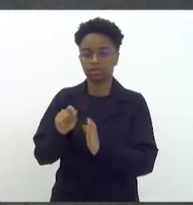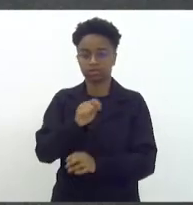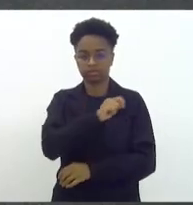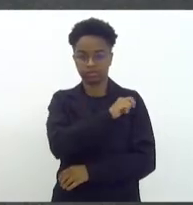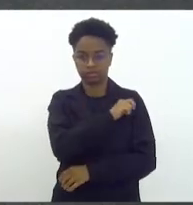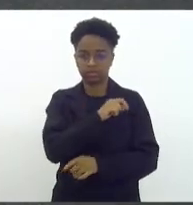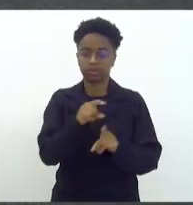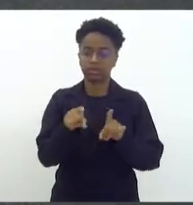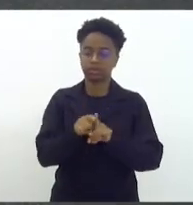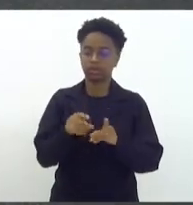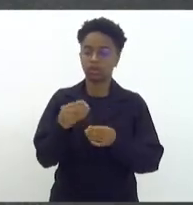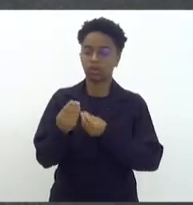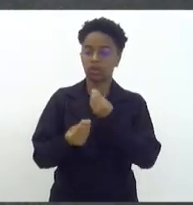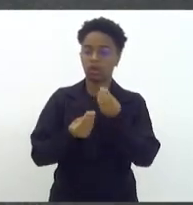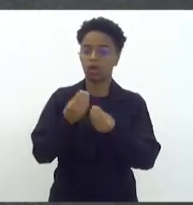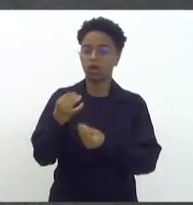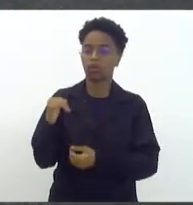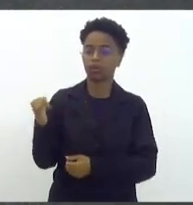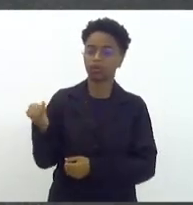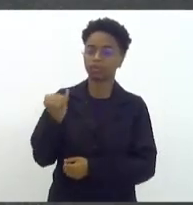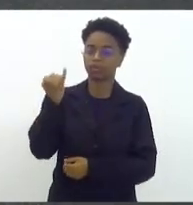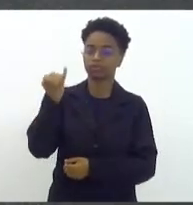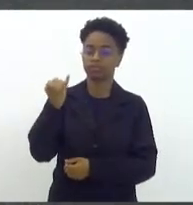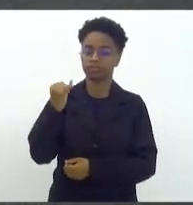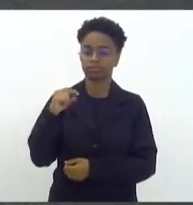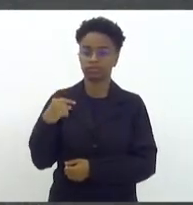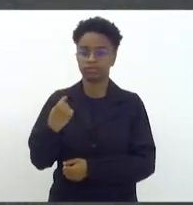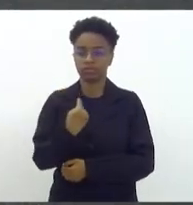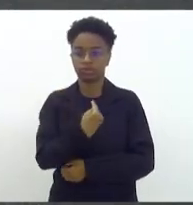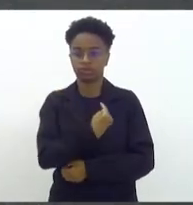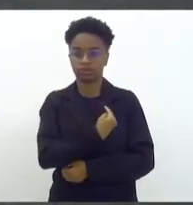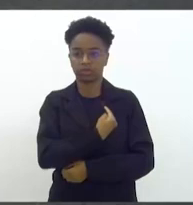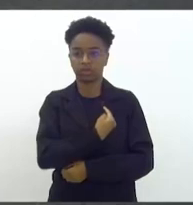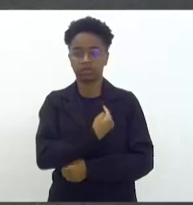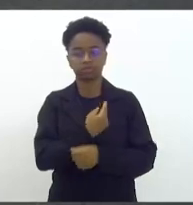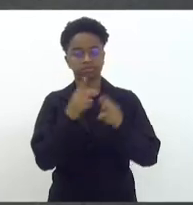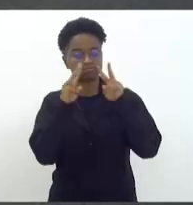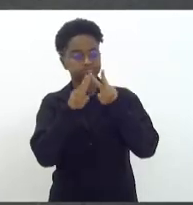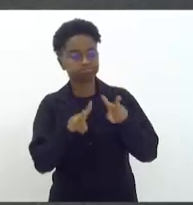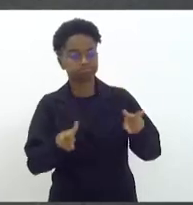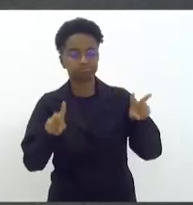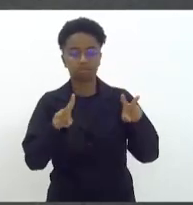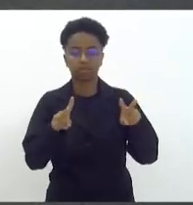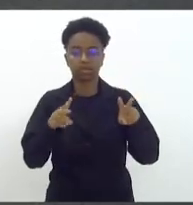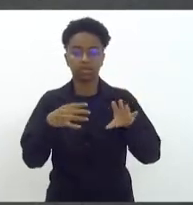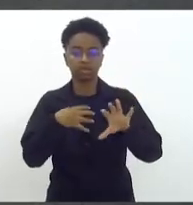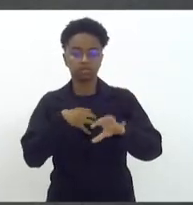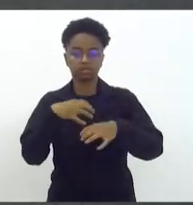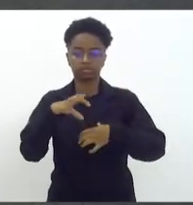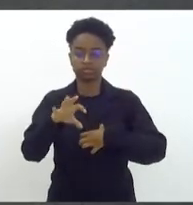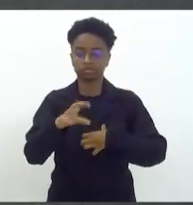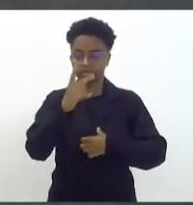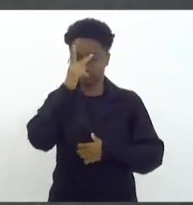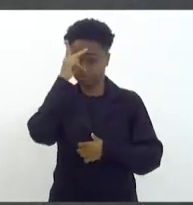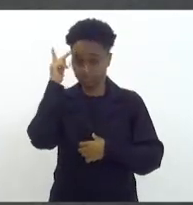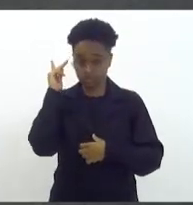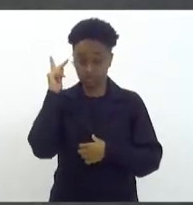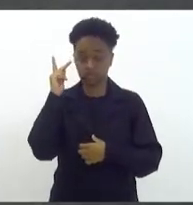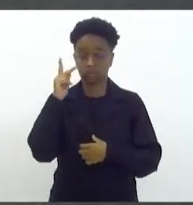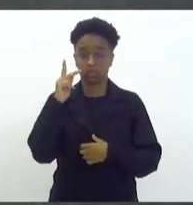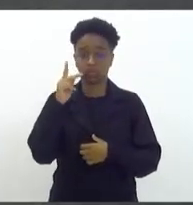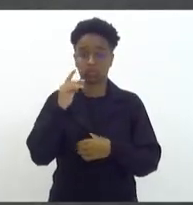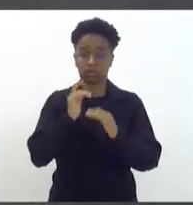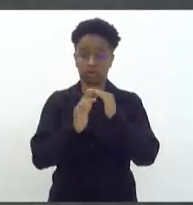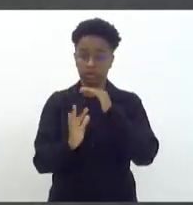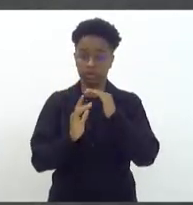e falei sobre a importância de nós termos um olhar solidário com os imigrantes, condenando